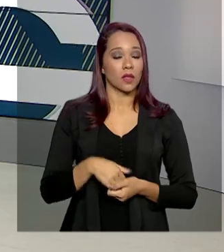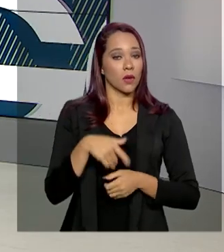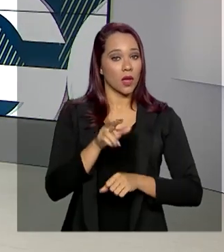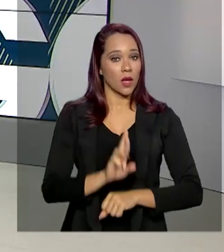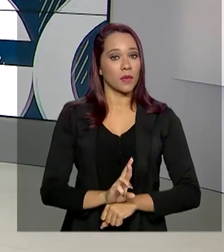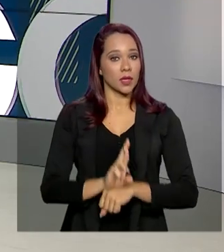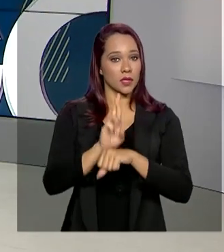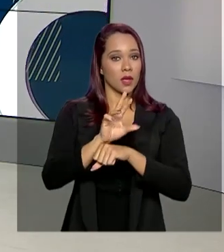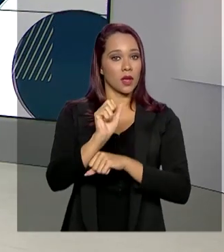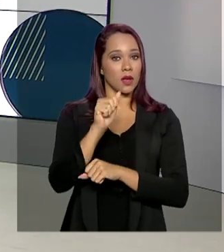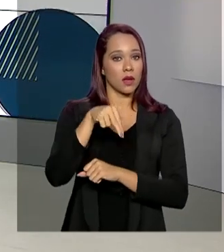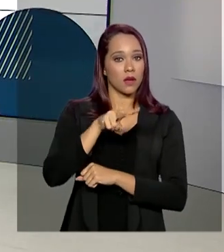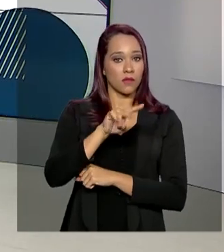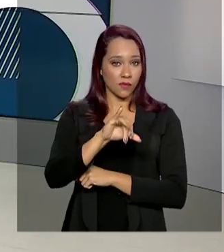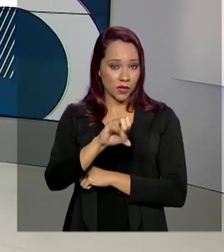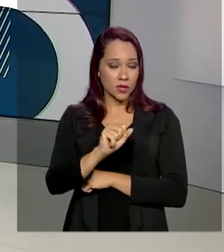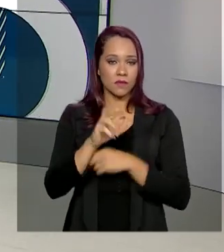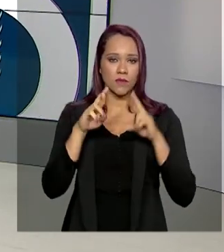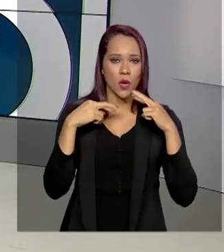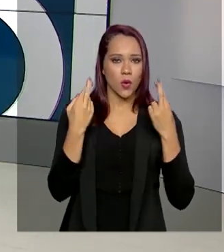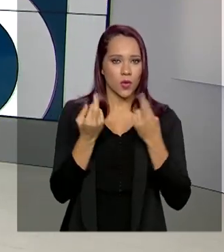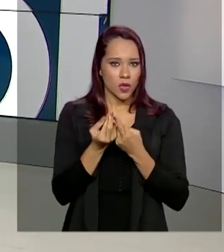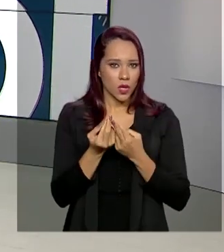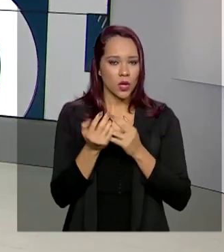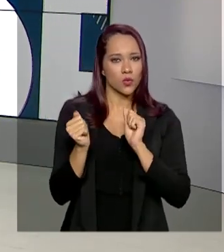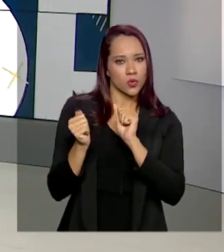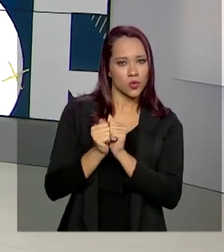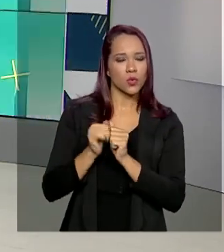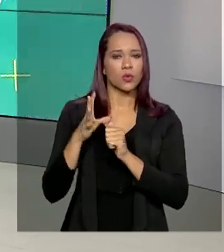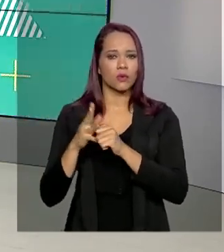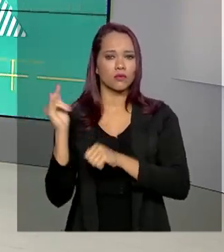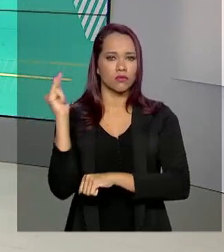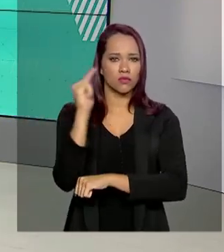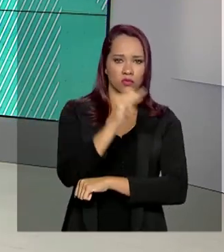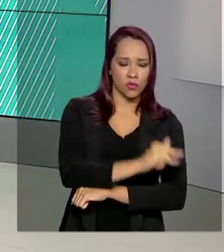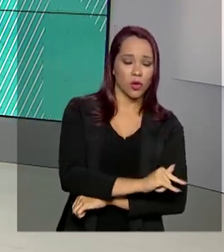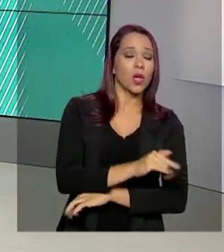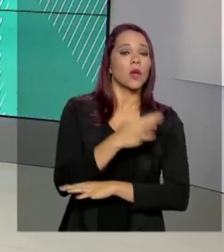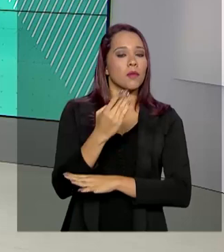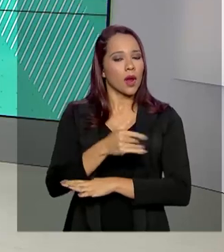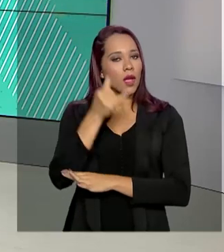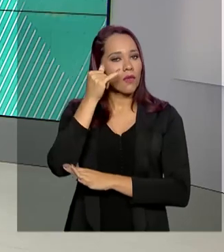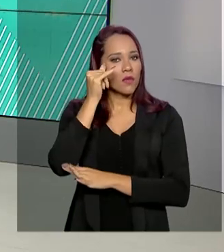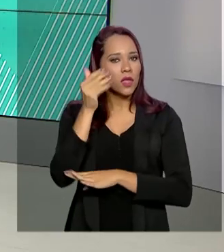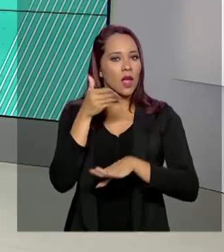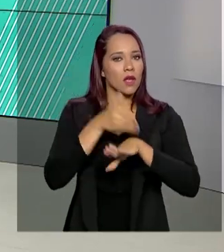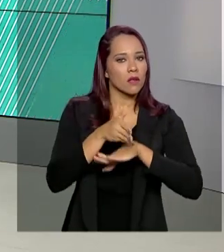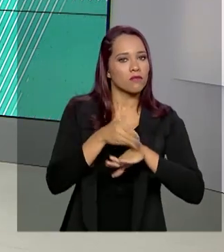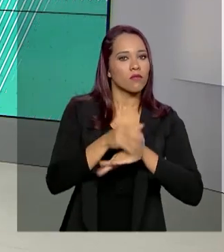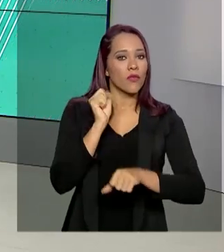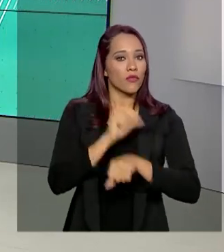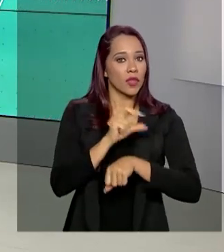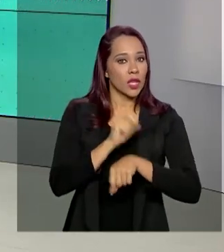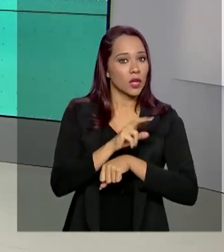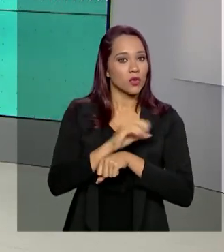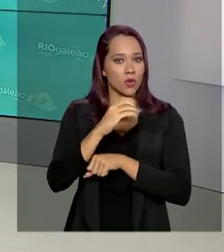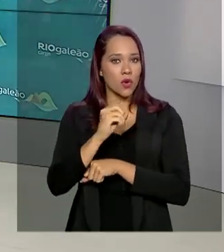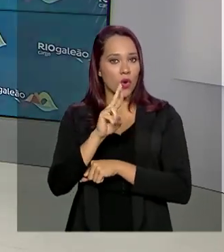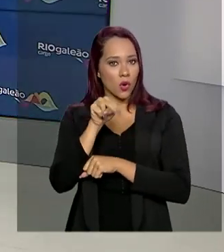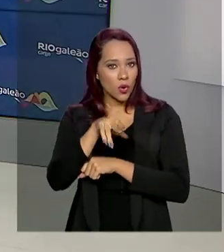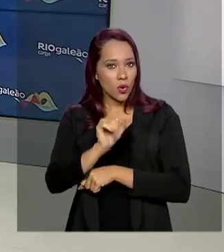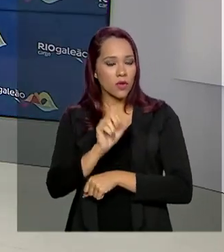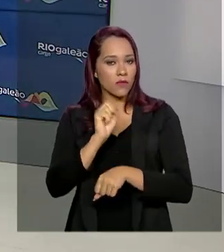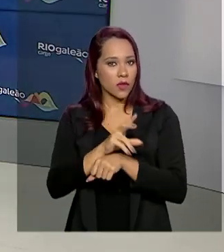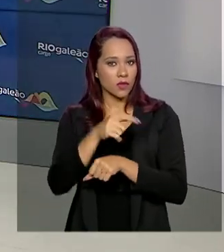Representantes da Anvisa se reuniram agora há pouco com companhias aéreas para tratar da prevenção da entrada do coronavírus no Brasil. O